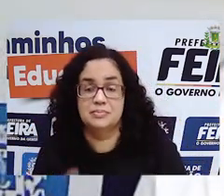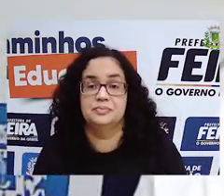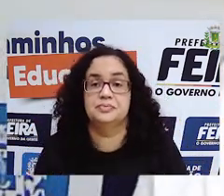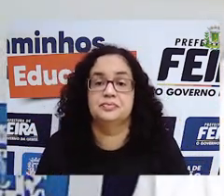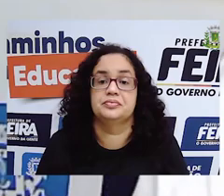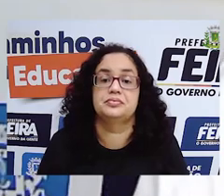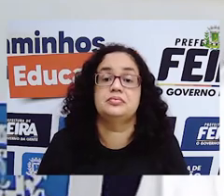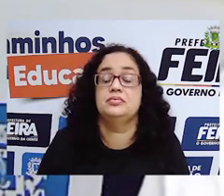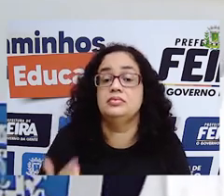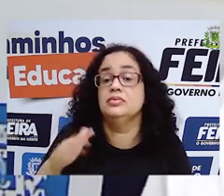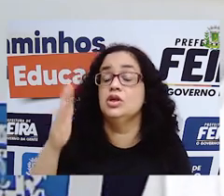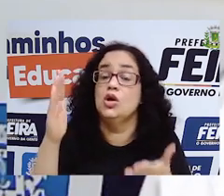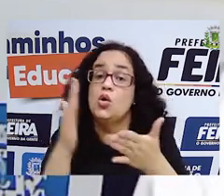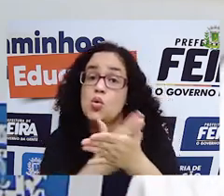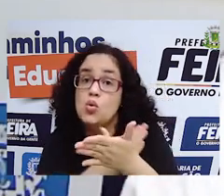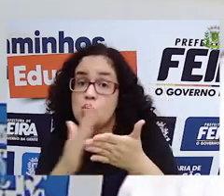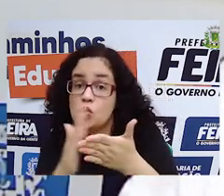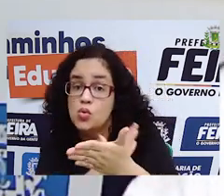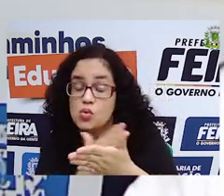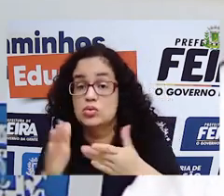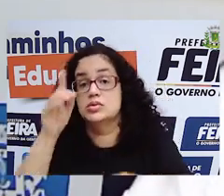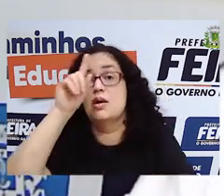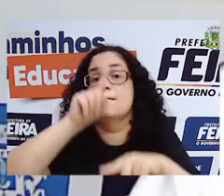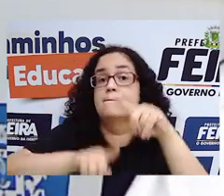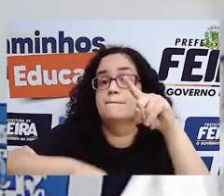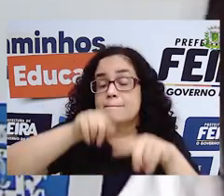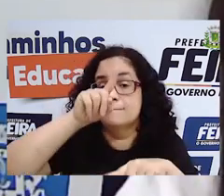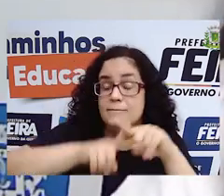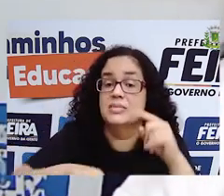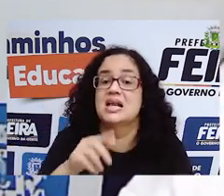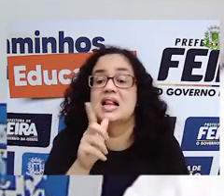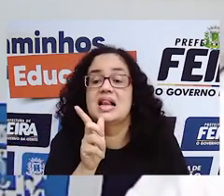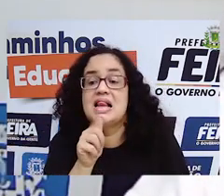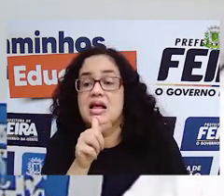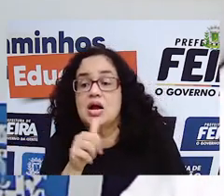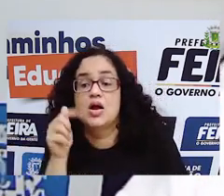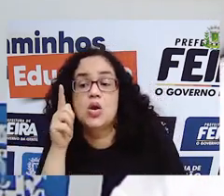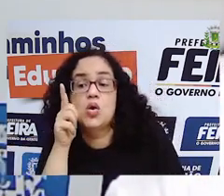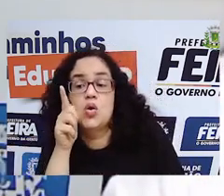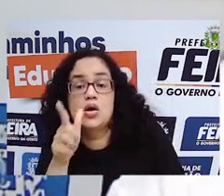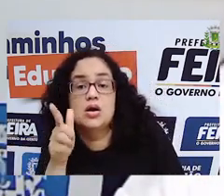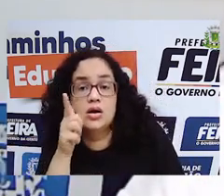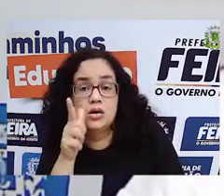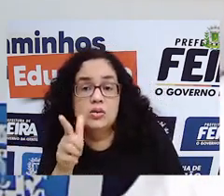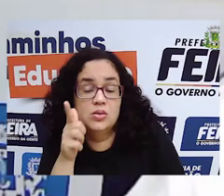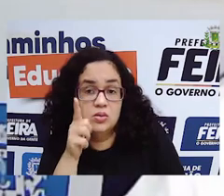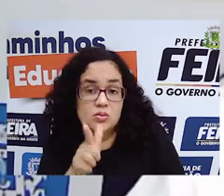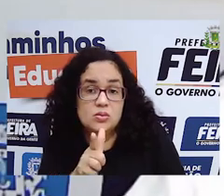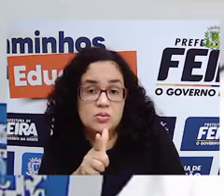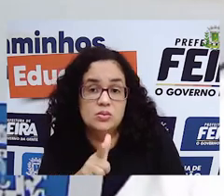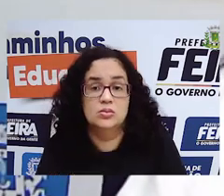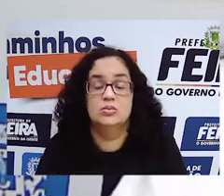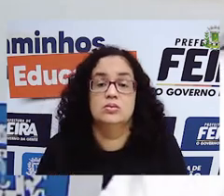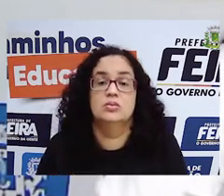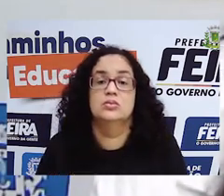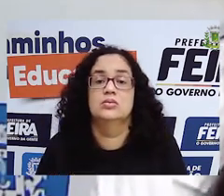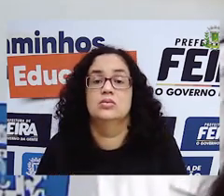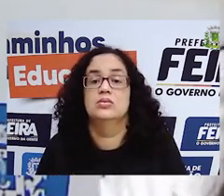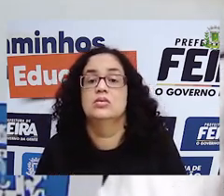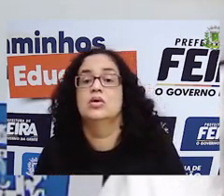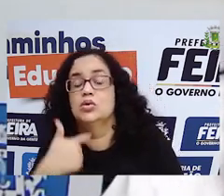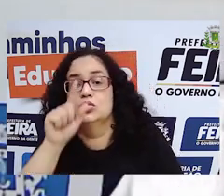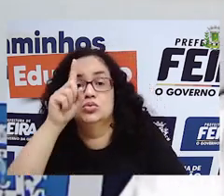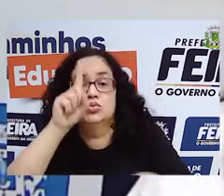observou que alguns materiais, a água não conseguiu permear, né? Não conseguiu passar. Em outros